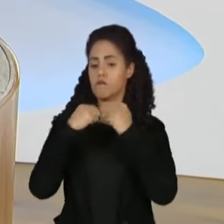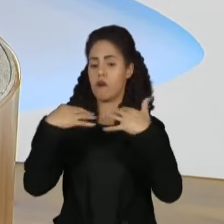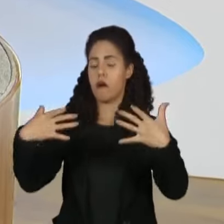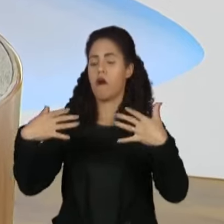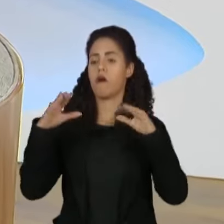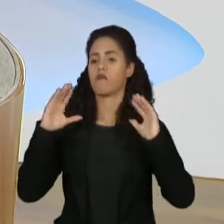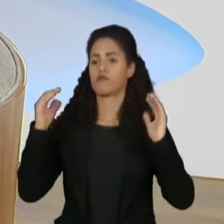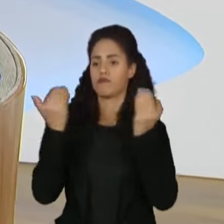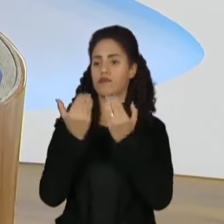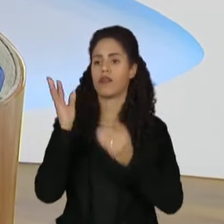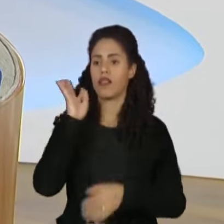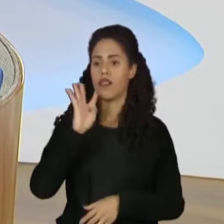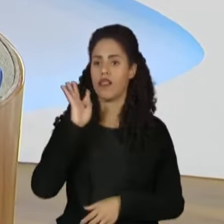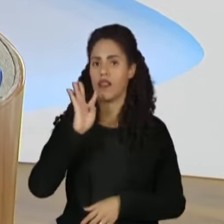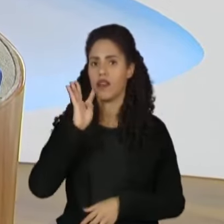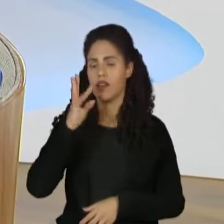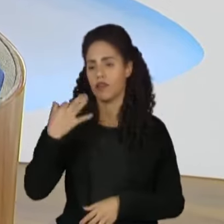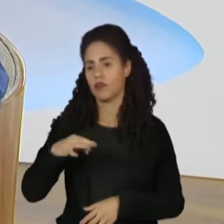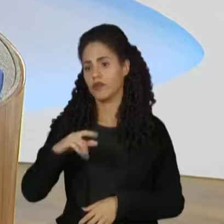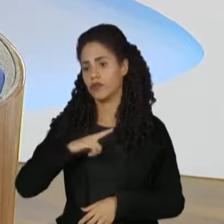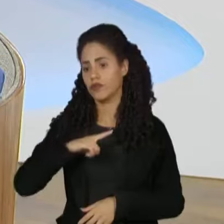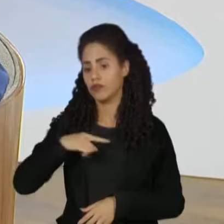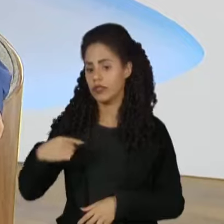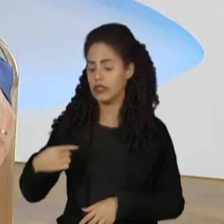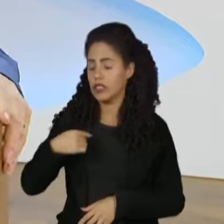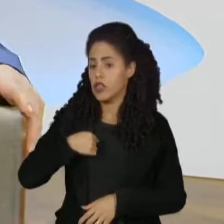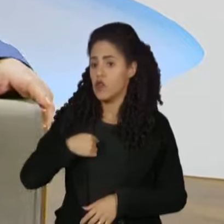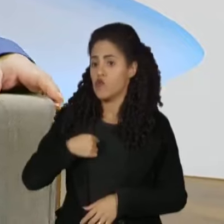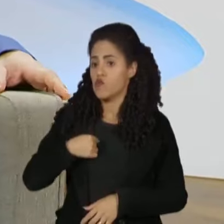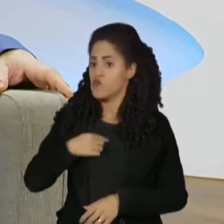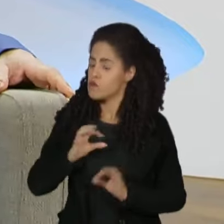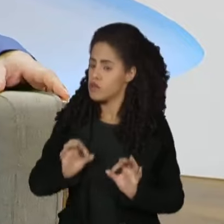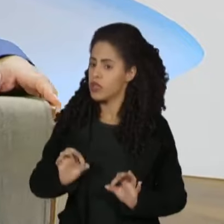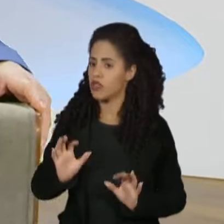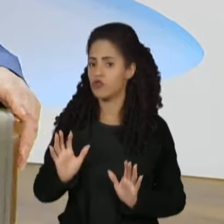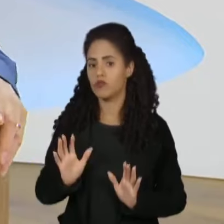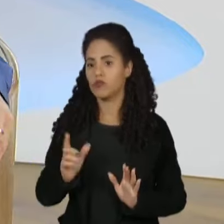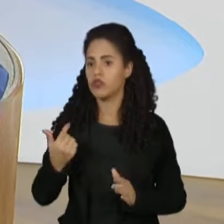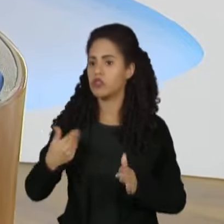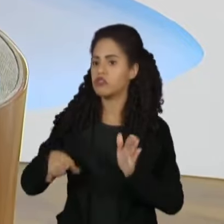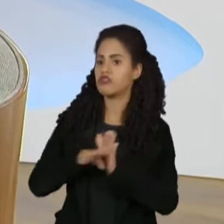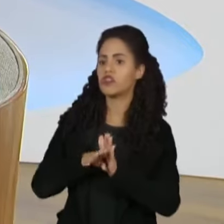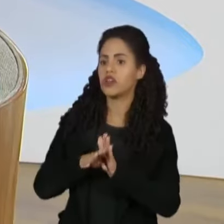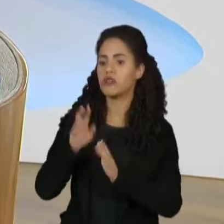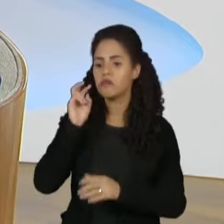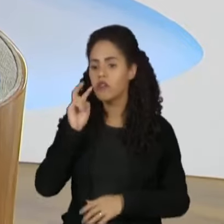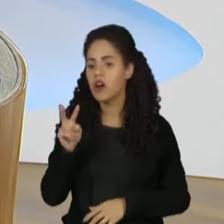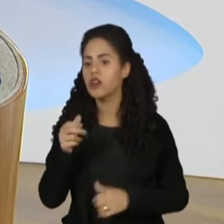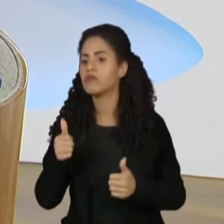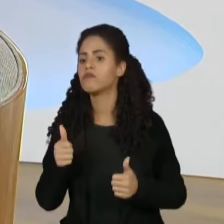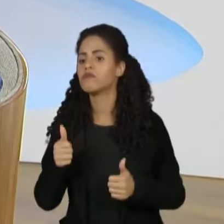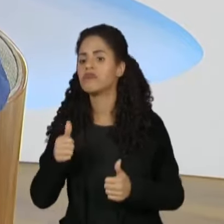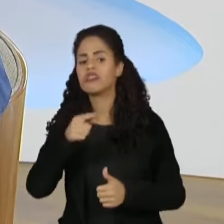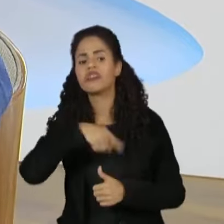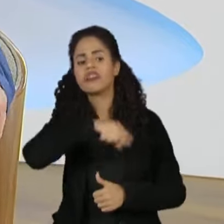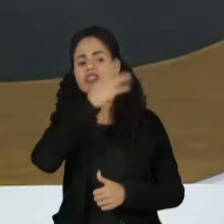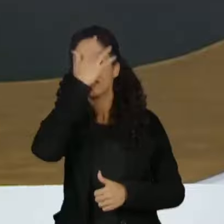bacana, a gente fazia esse... Mas eu, normalmente, não... Eu chego, olho, falo, por que essa gente veio aqui me ver?